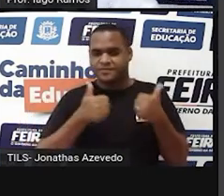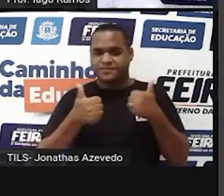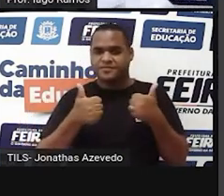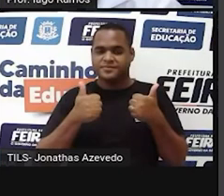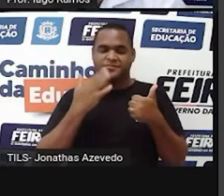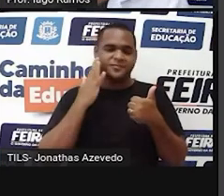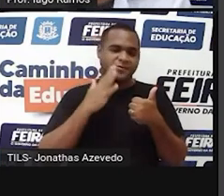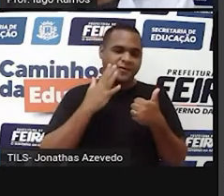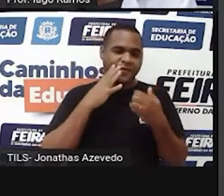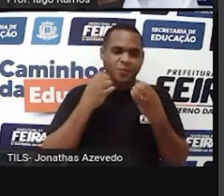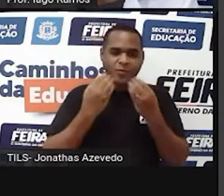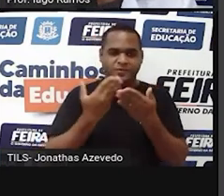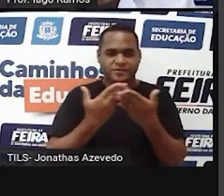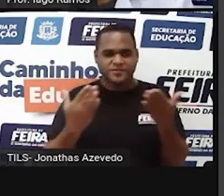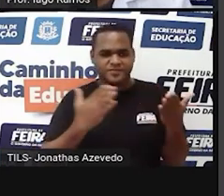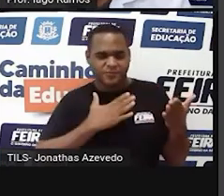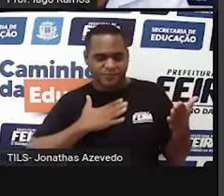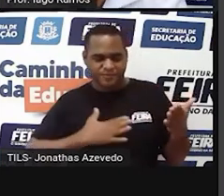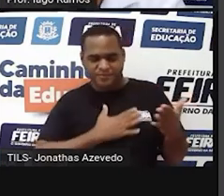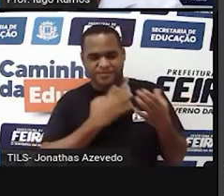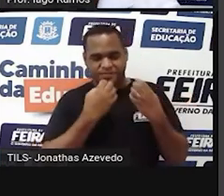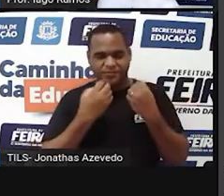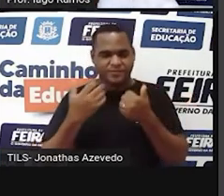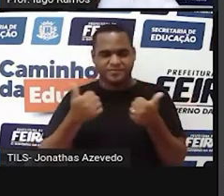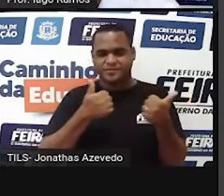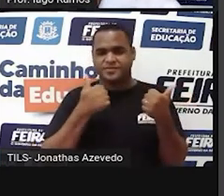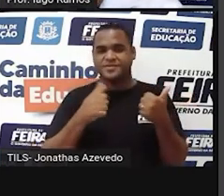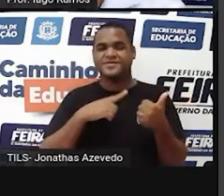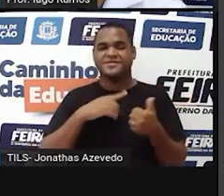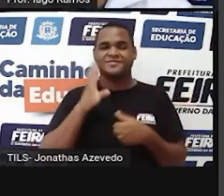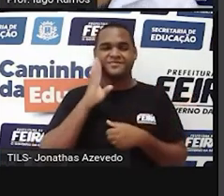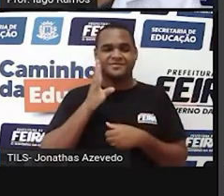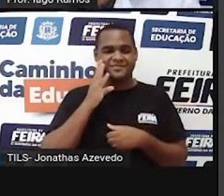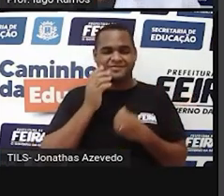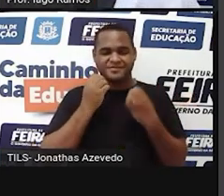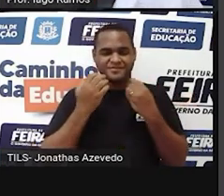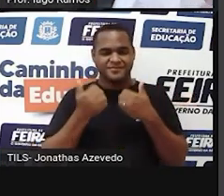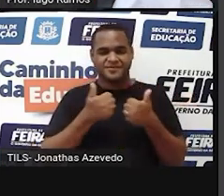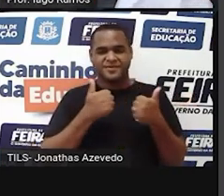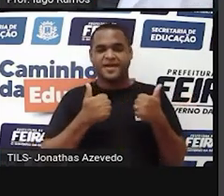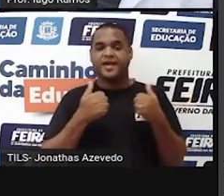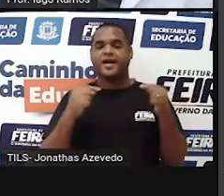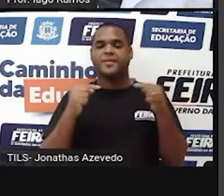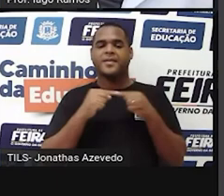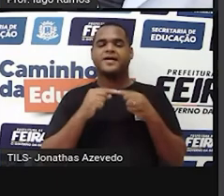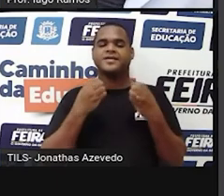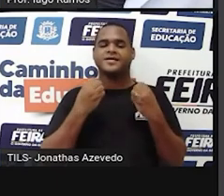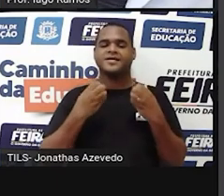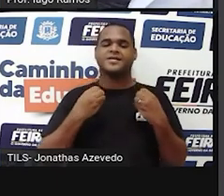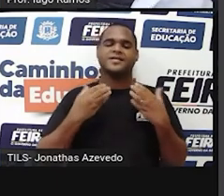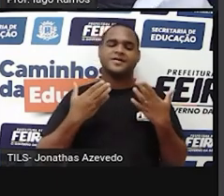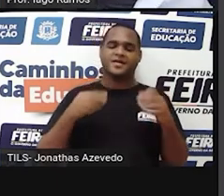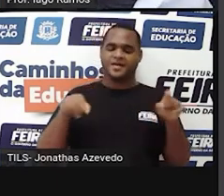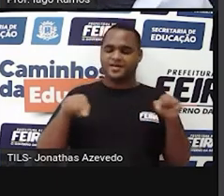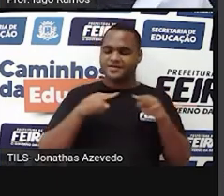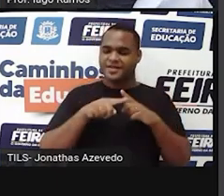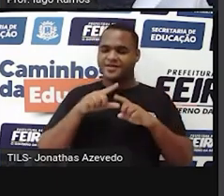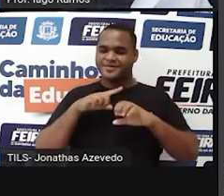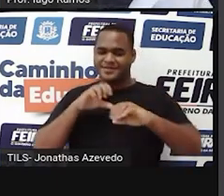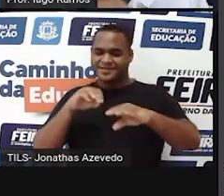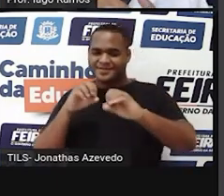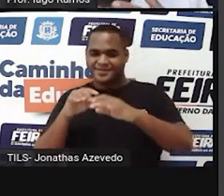Bacana! Gostou, né? Que massa! Que bacana, né? Dá até uma sensação de sala de aula, ó.